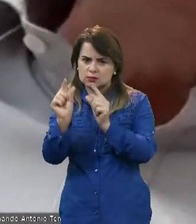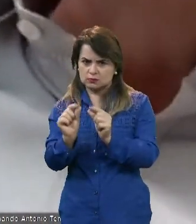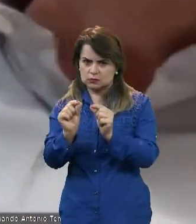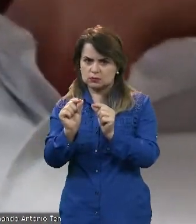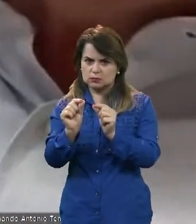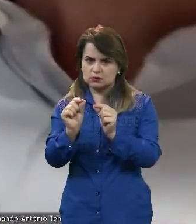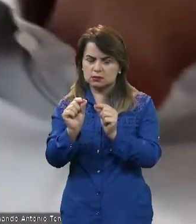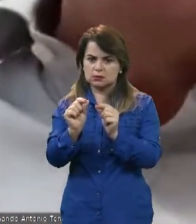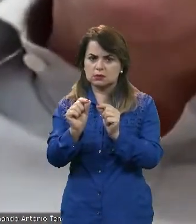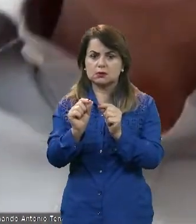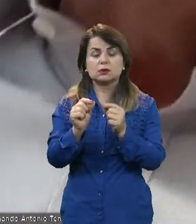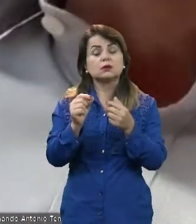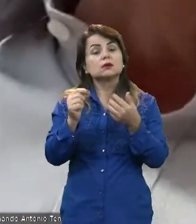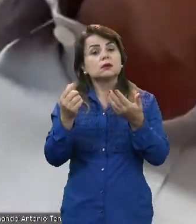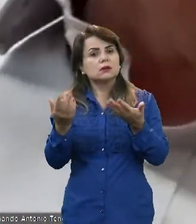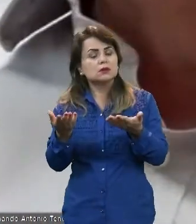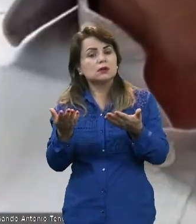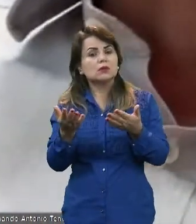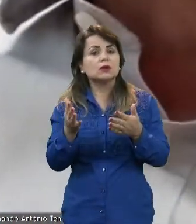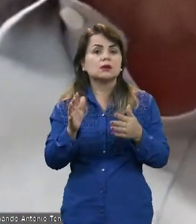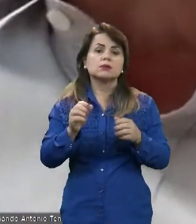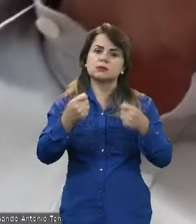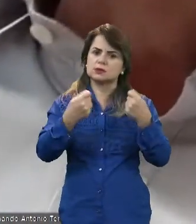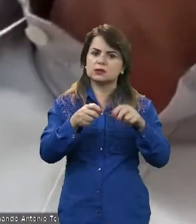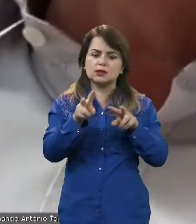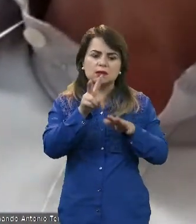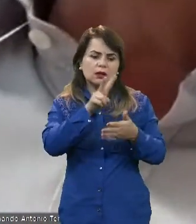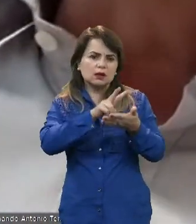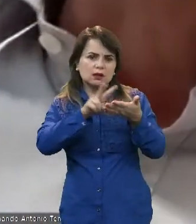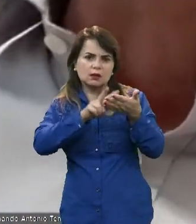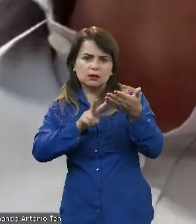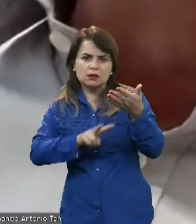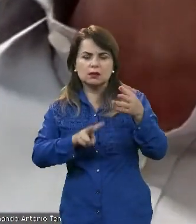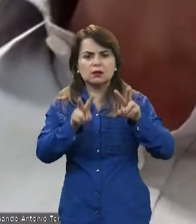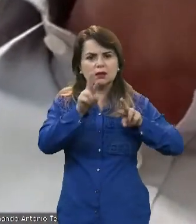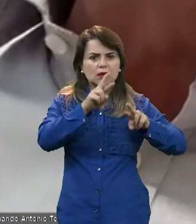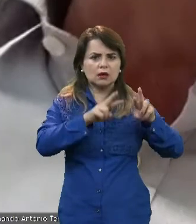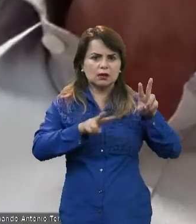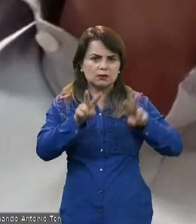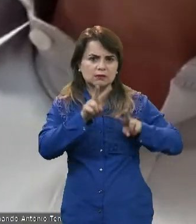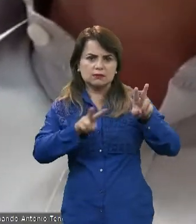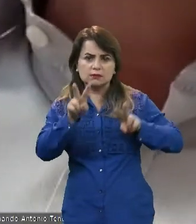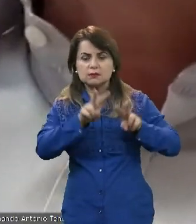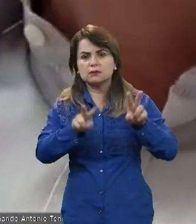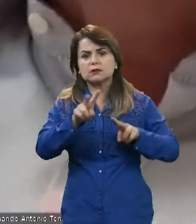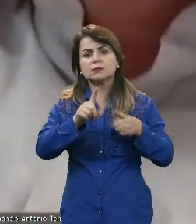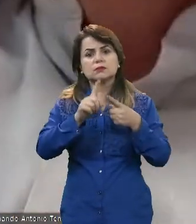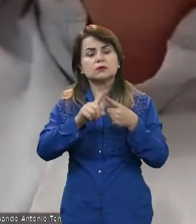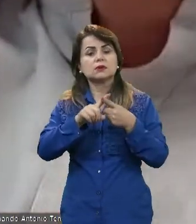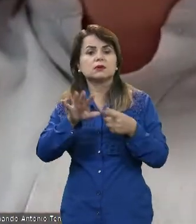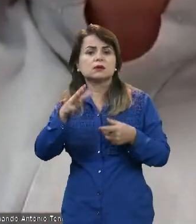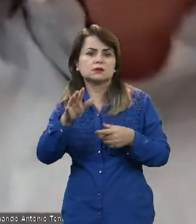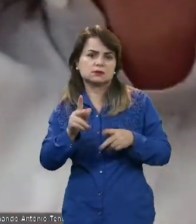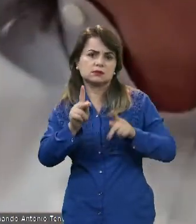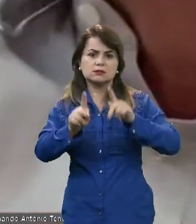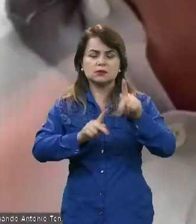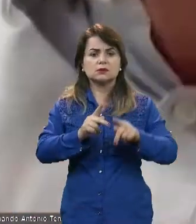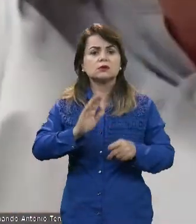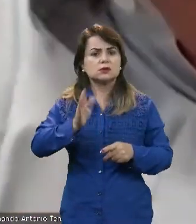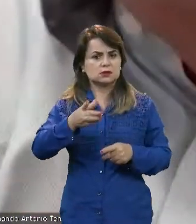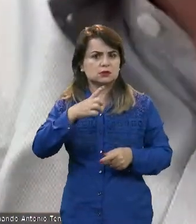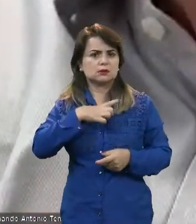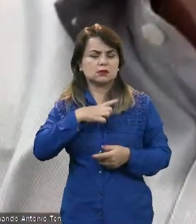Depende. bom, cada um caso tem que ser avaliado. Porque tem cliente que já tomou o crédito com a taxa menor possível, menor, inclusive,